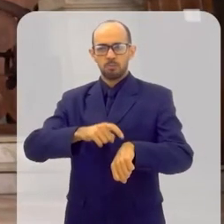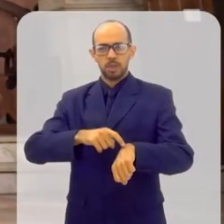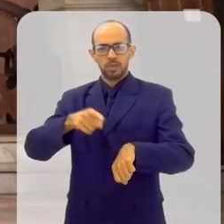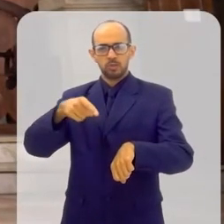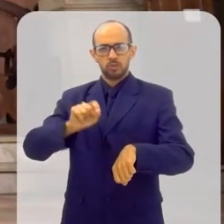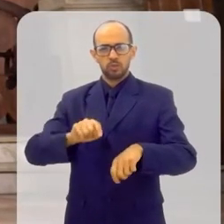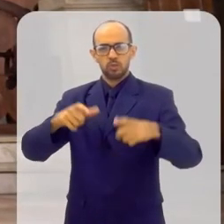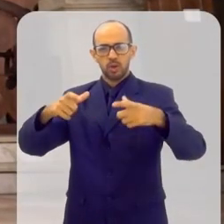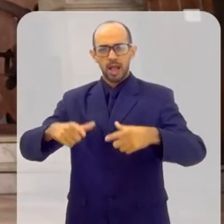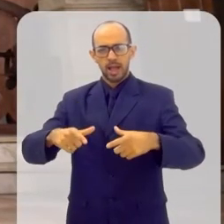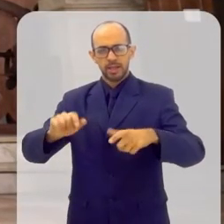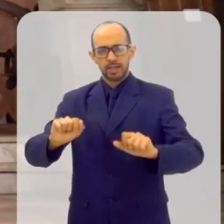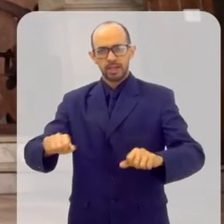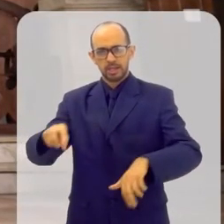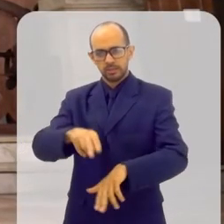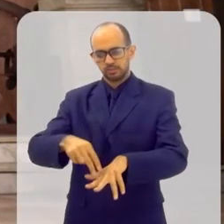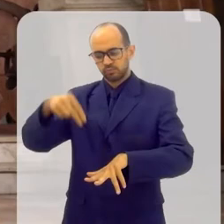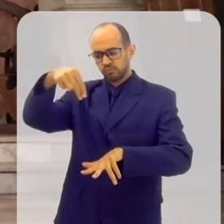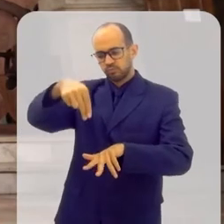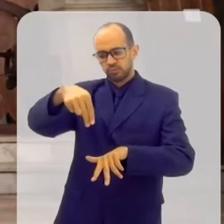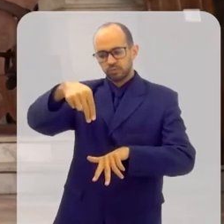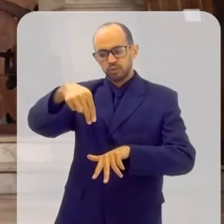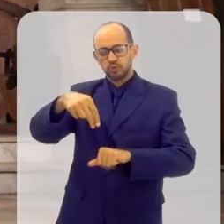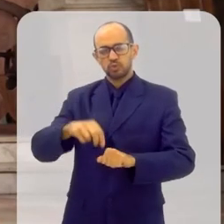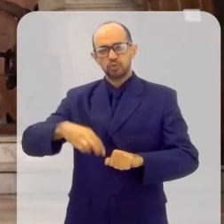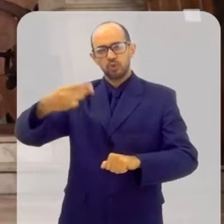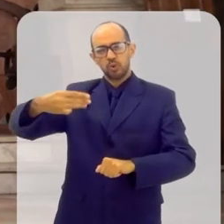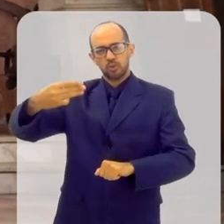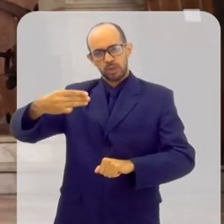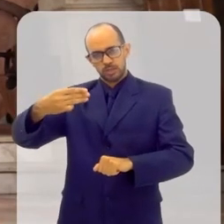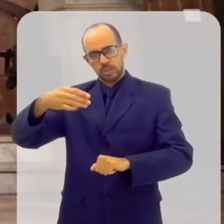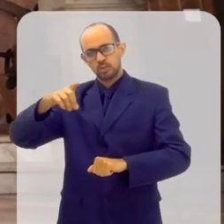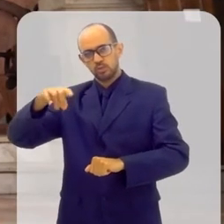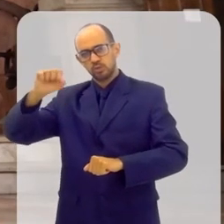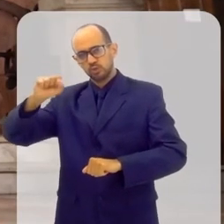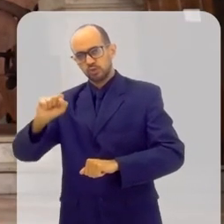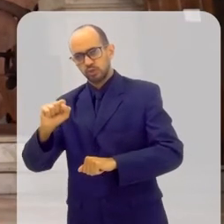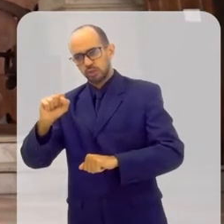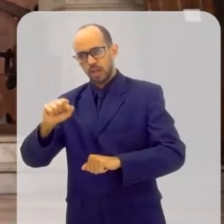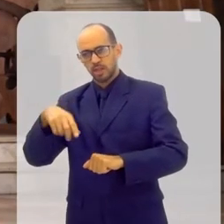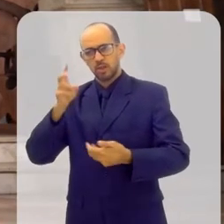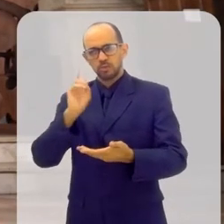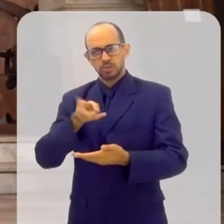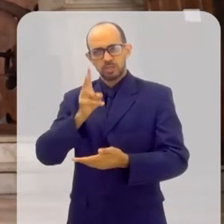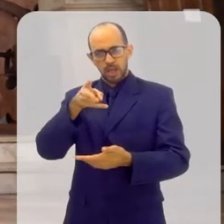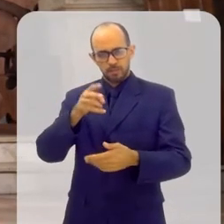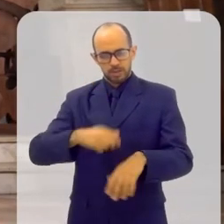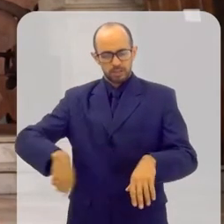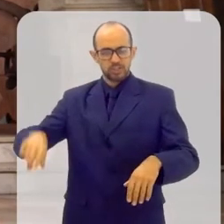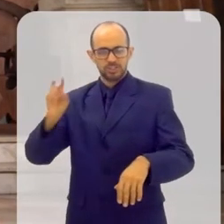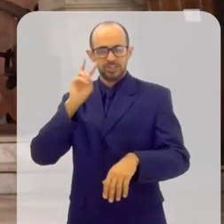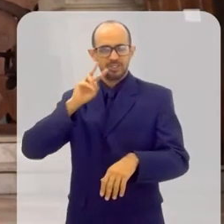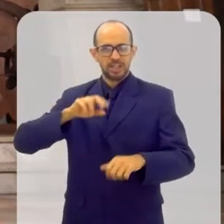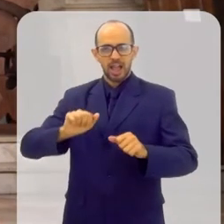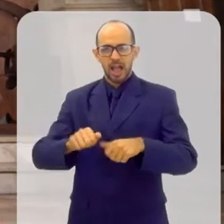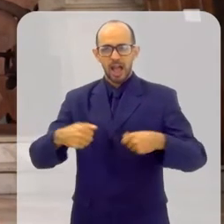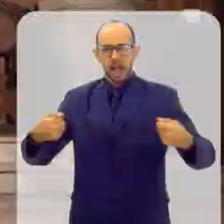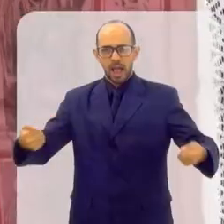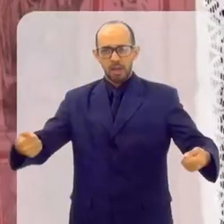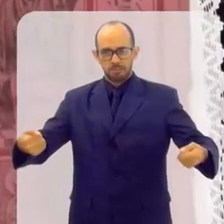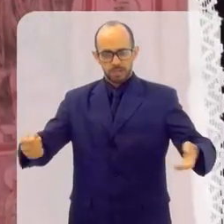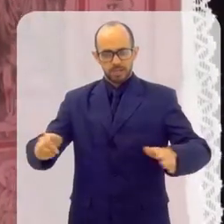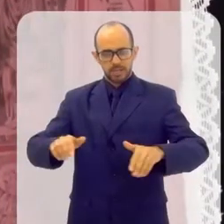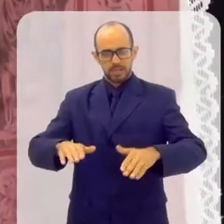ressuscitou glorioso ao terceiro dia. Então, nós lembramos disso, celebrando sobre esse paninho. Sempre abrimos esse pano